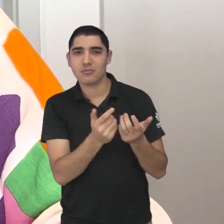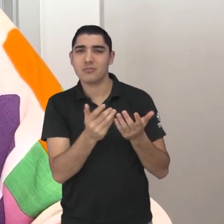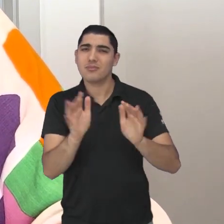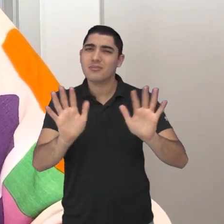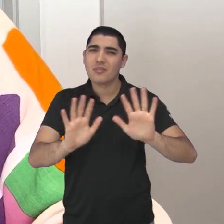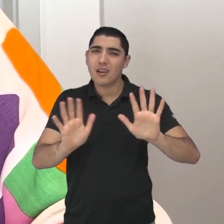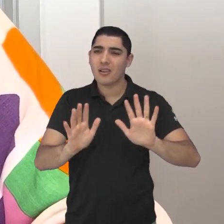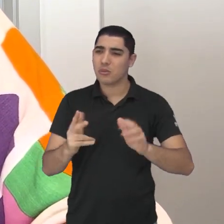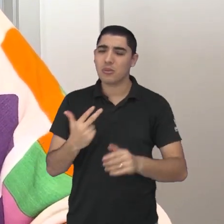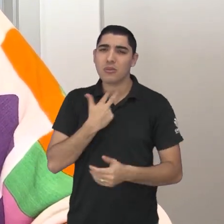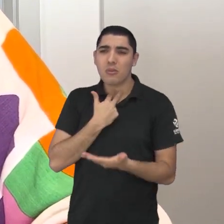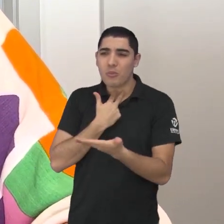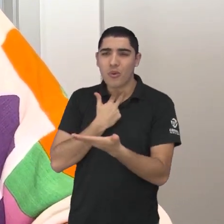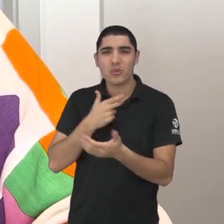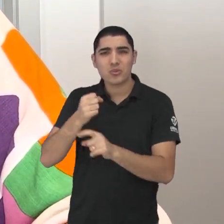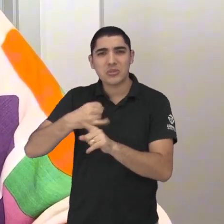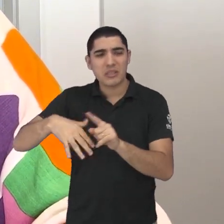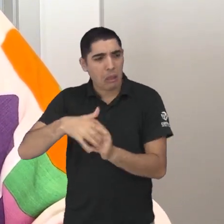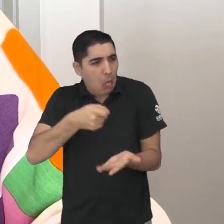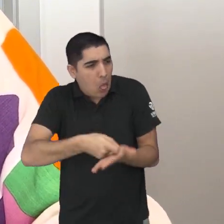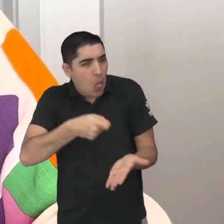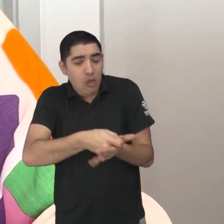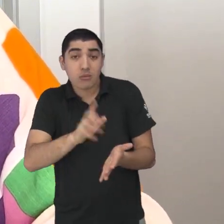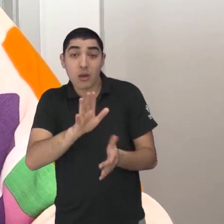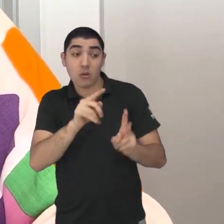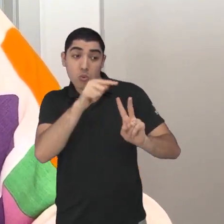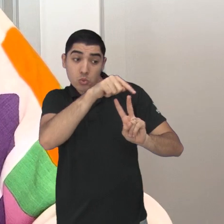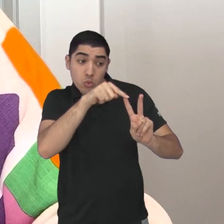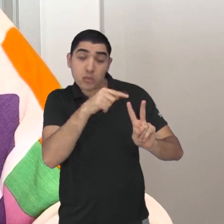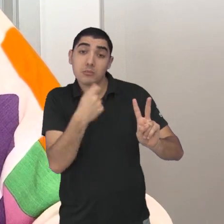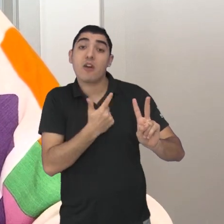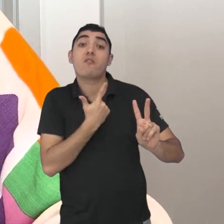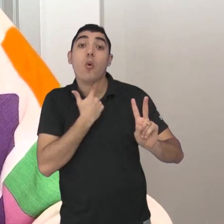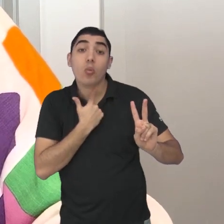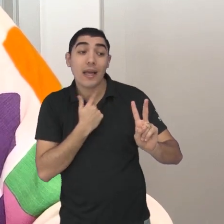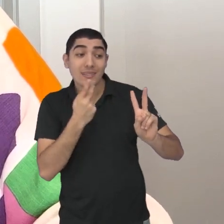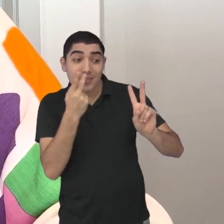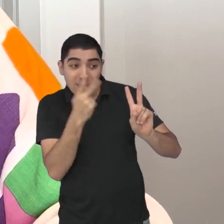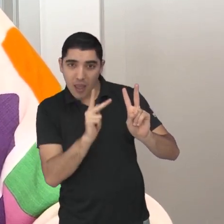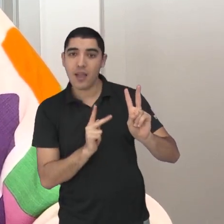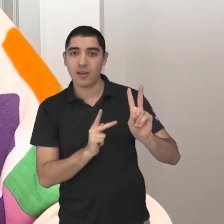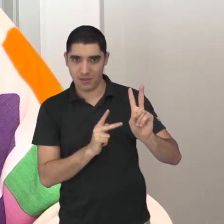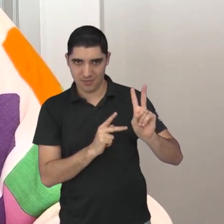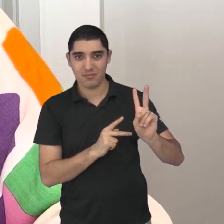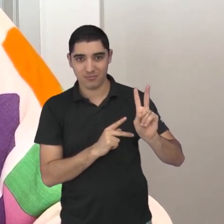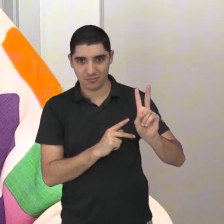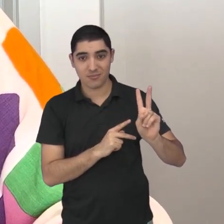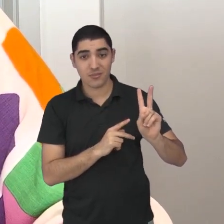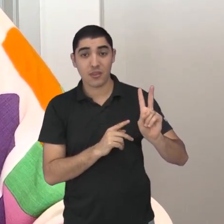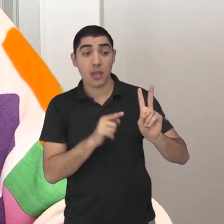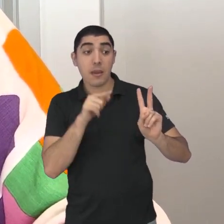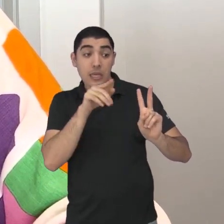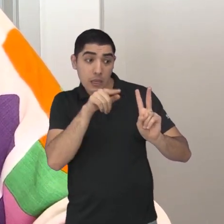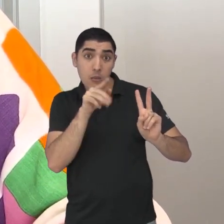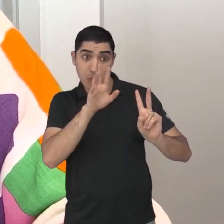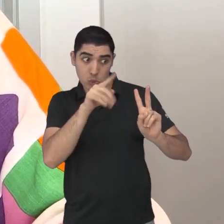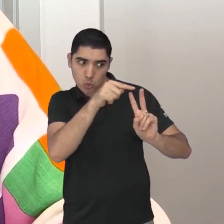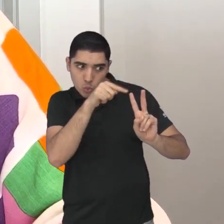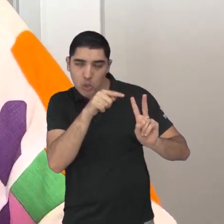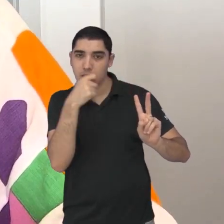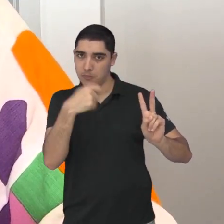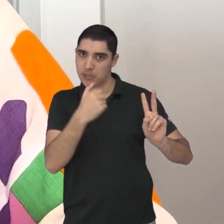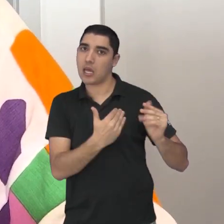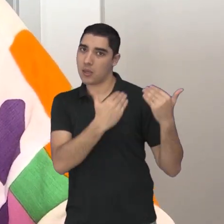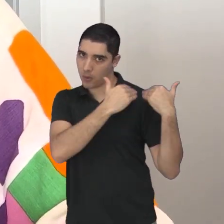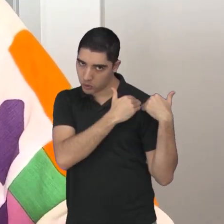devia ser uma cobrança isso devia ser um desejo mas um desejo muito responsável